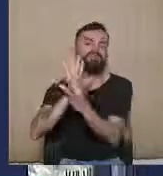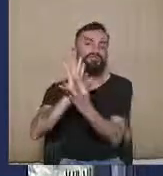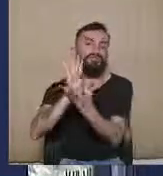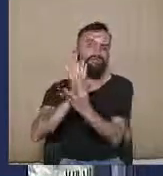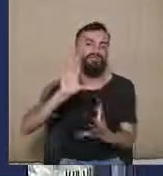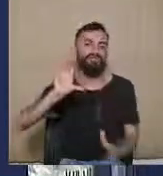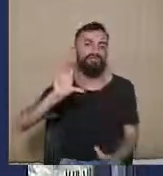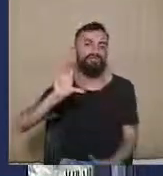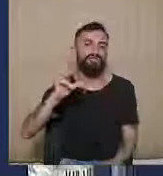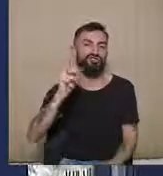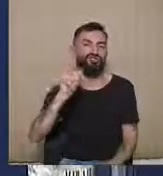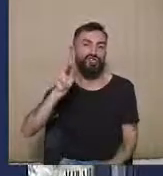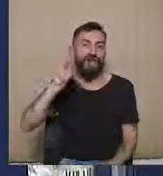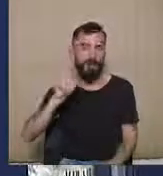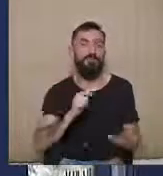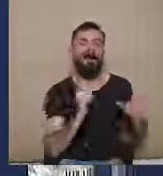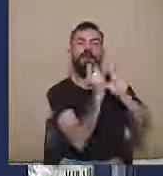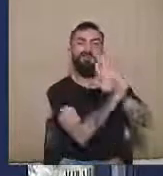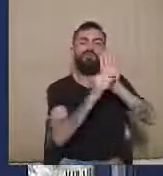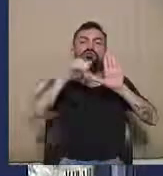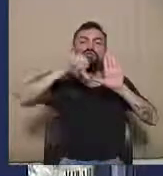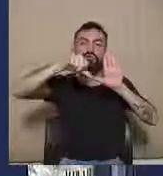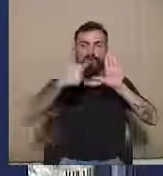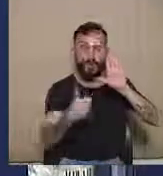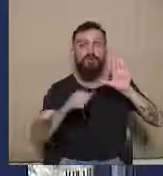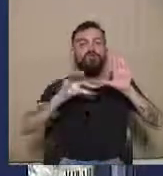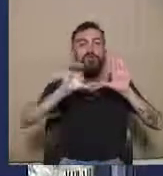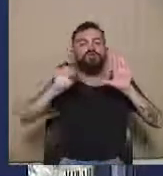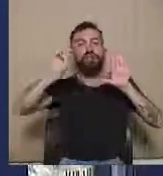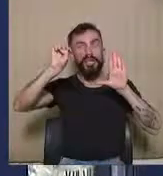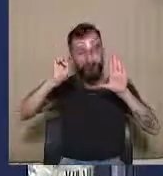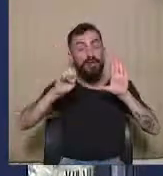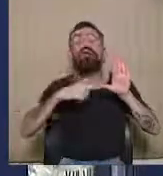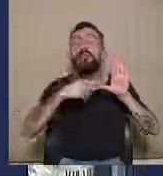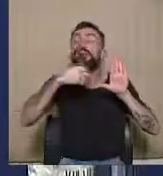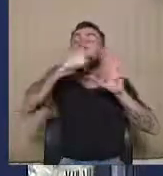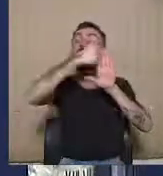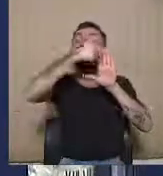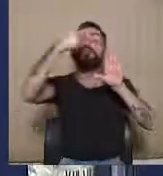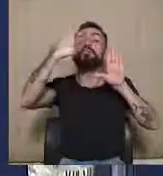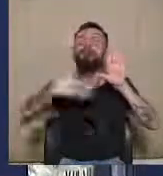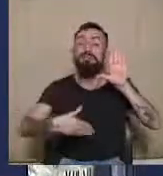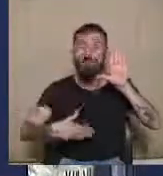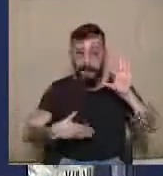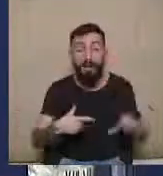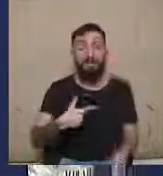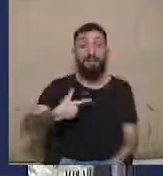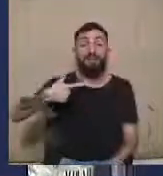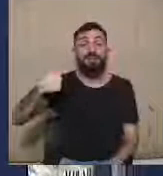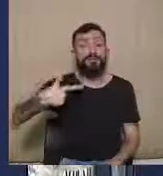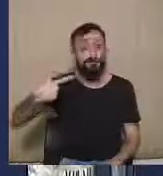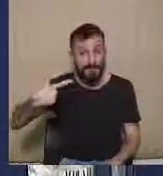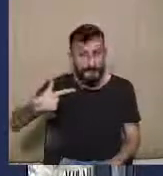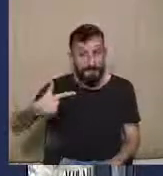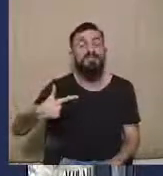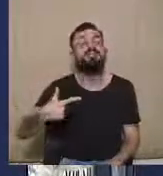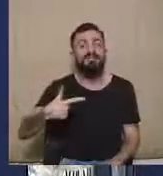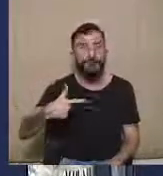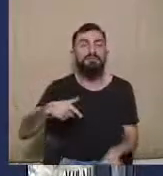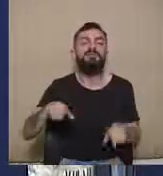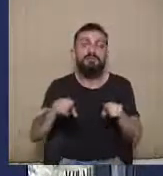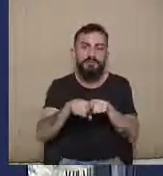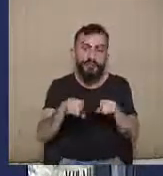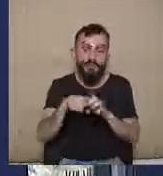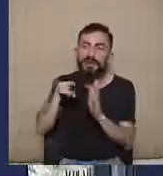princípio que está lá no artigo 91 do Código Eleitoral que justificava a necessidade do vice necessariamente participar da ação de